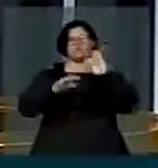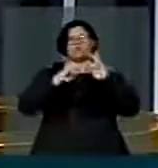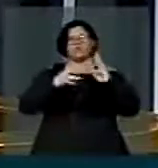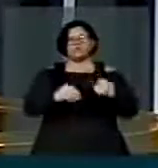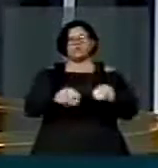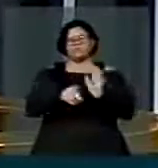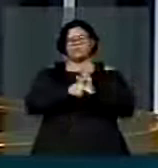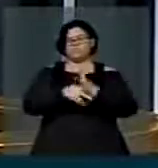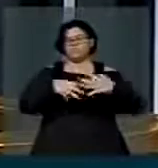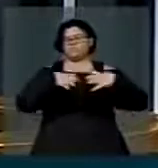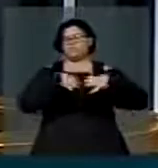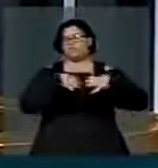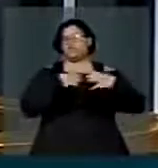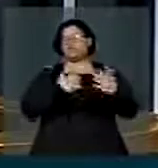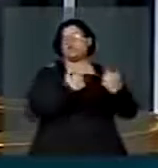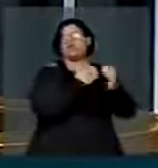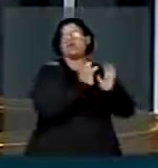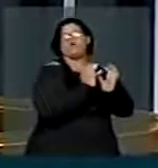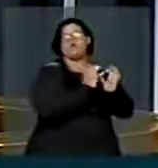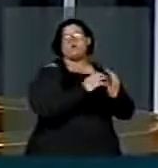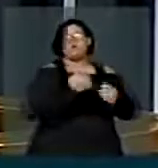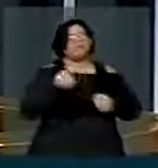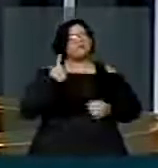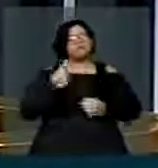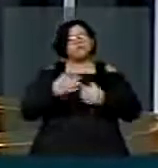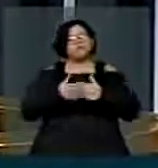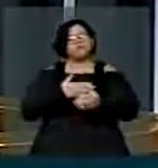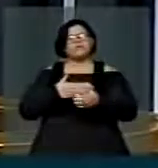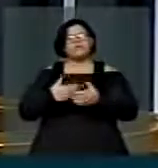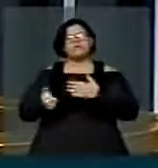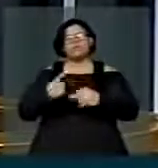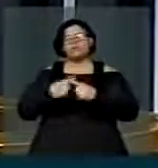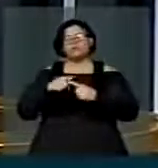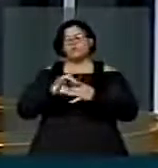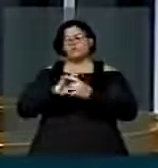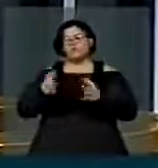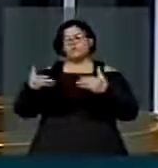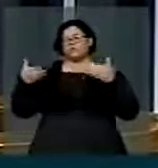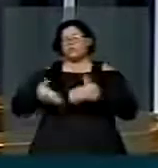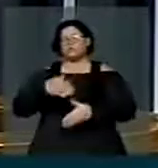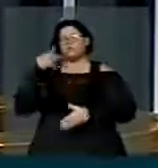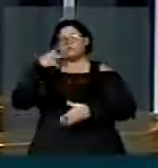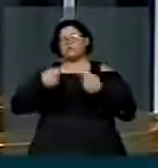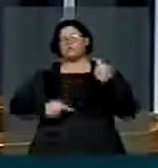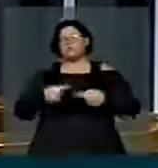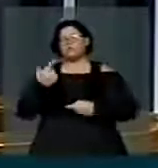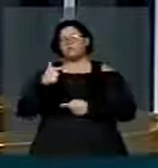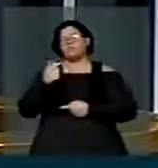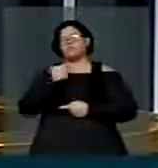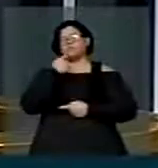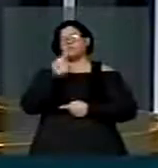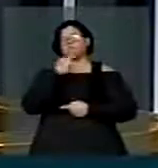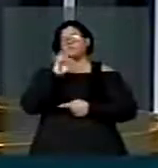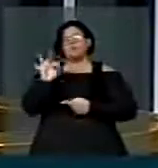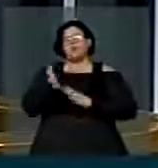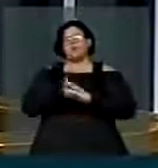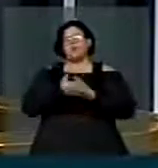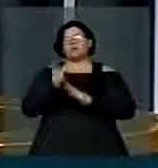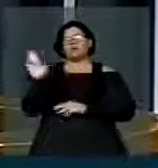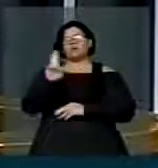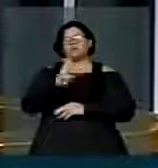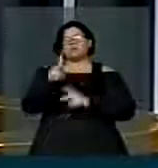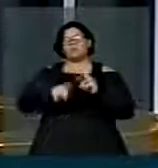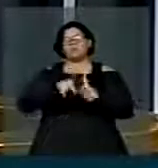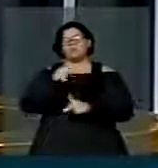governos, os meios democráticos de participação política, não há um representante dos povos indígenas sequer